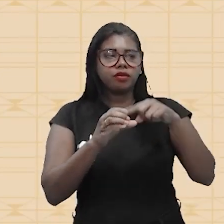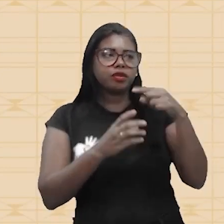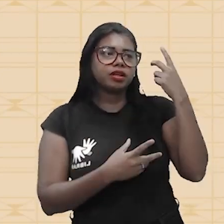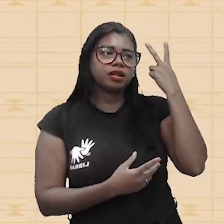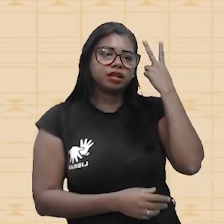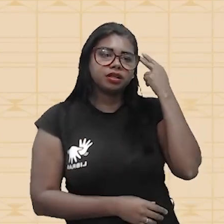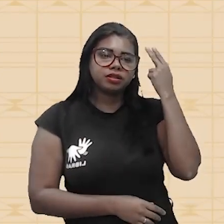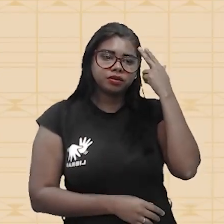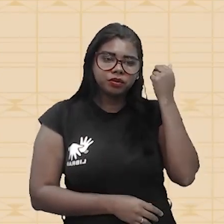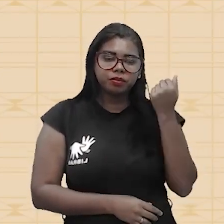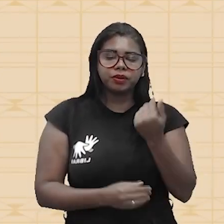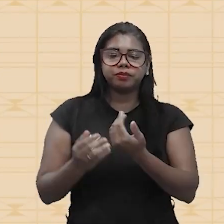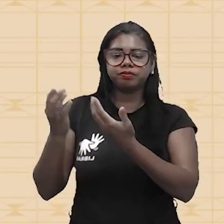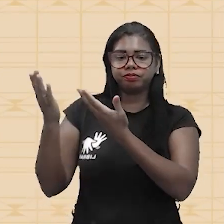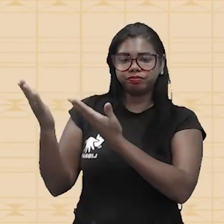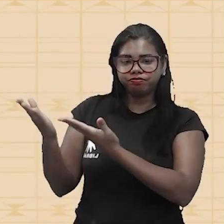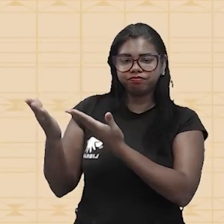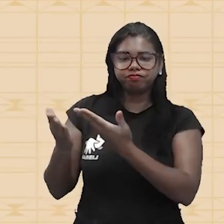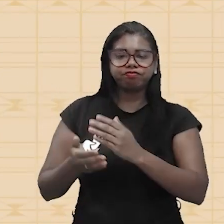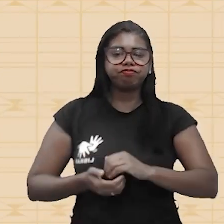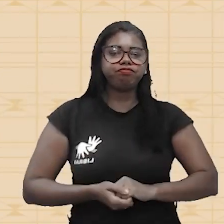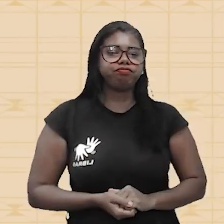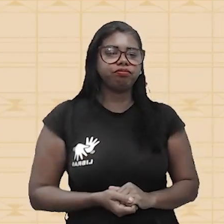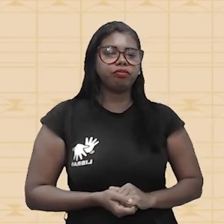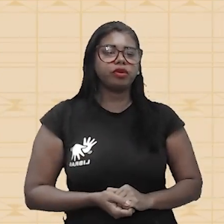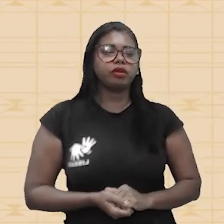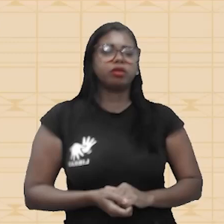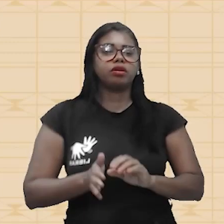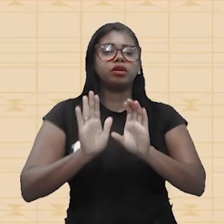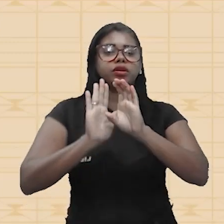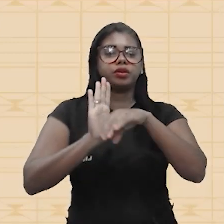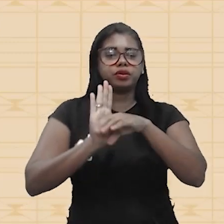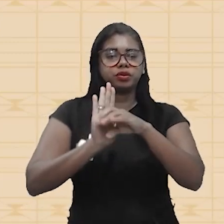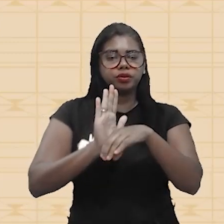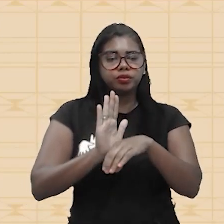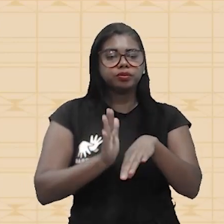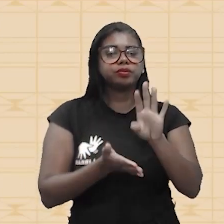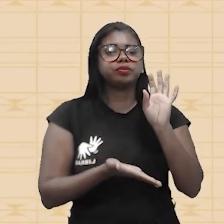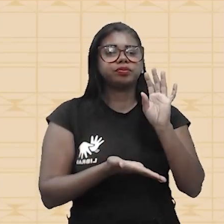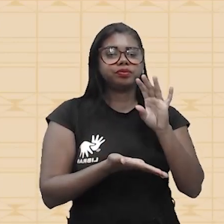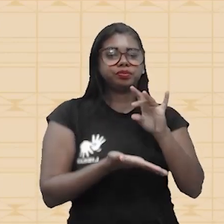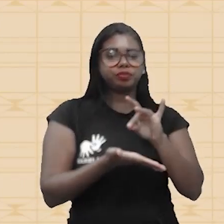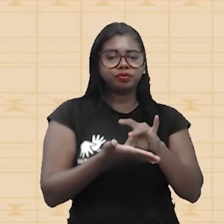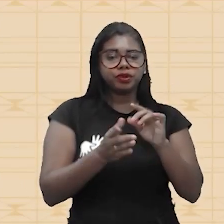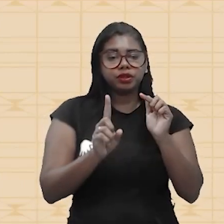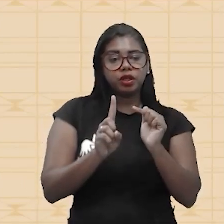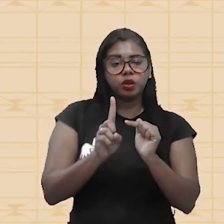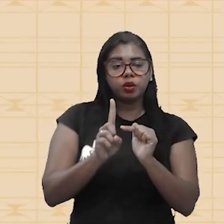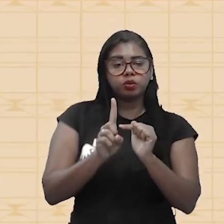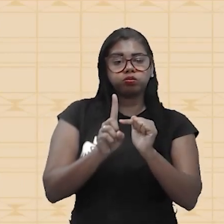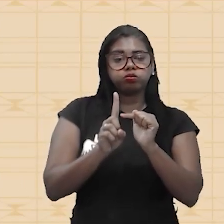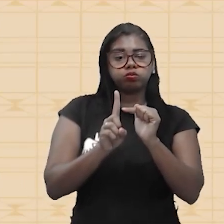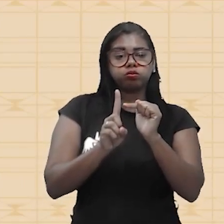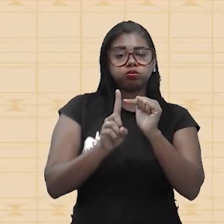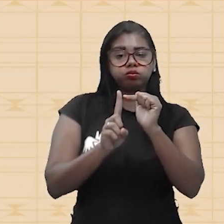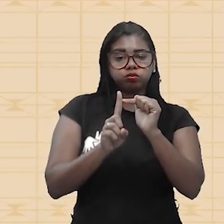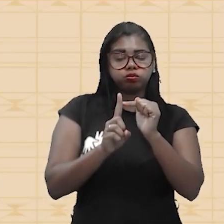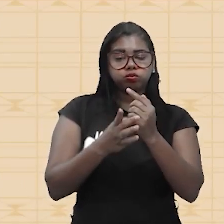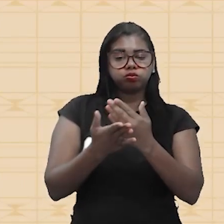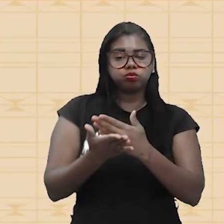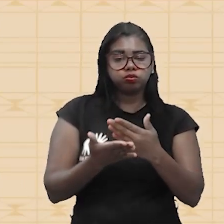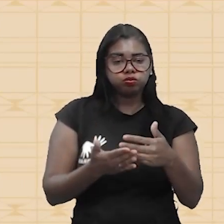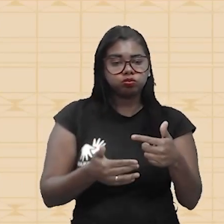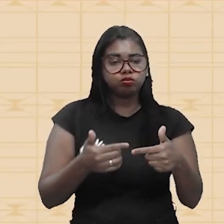Dessa maneira, é quando ele traz o conceito de fonte quente, que é aquela que aumenta a temperatura para iniciar o trabalho e,